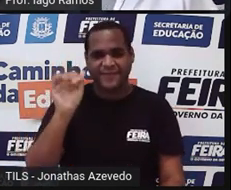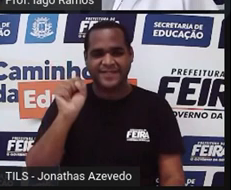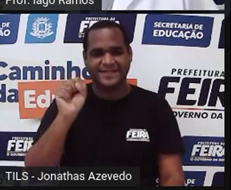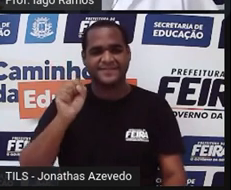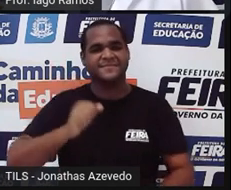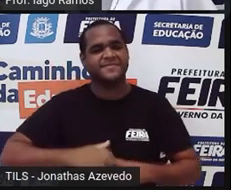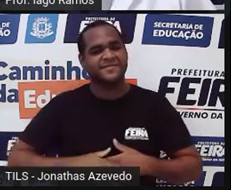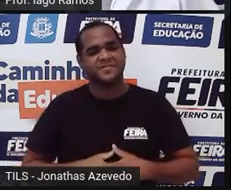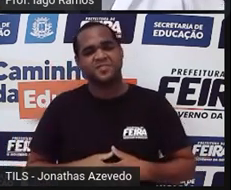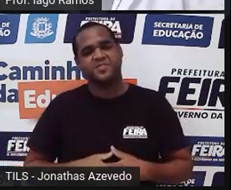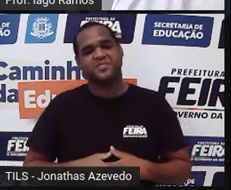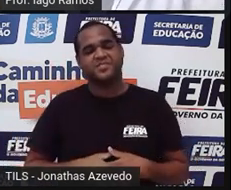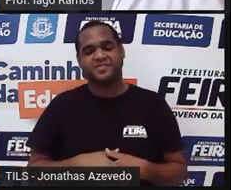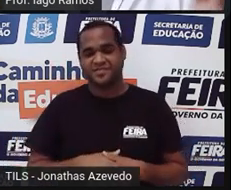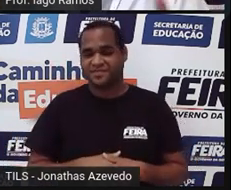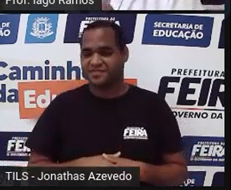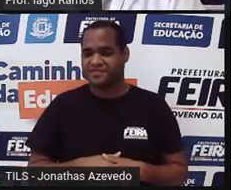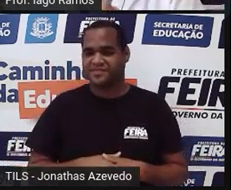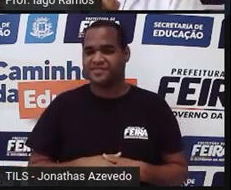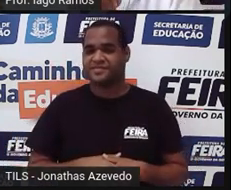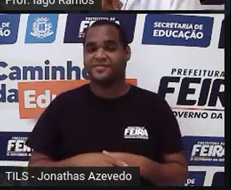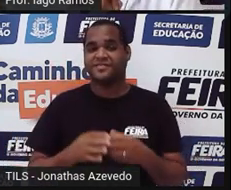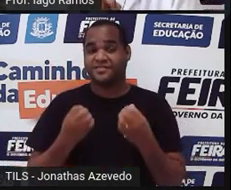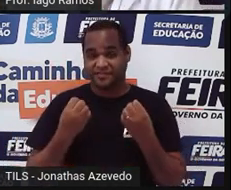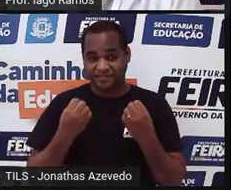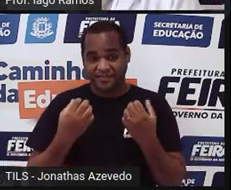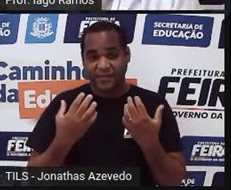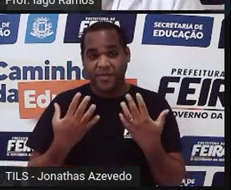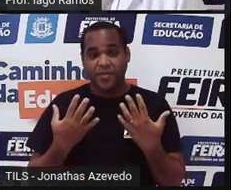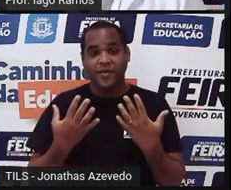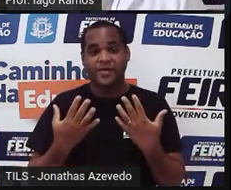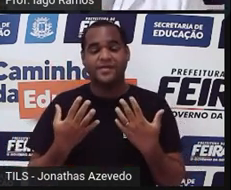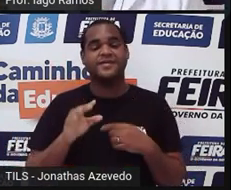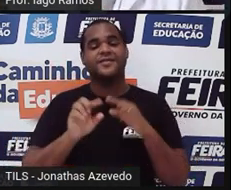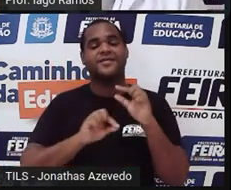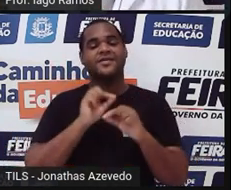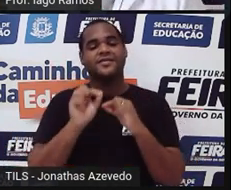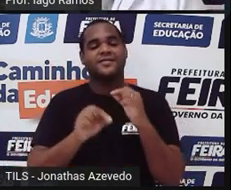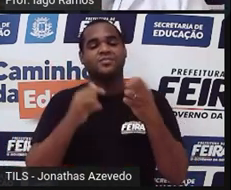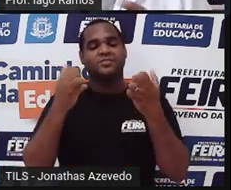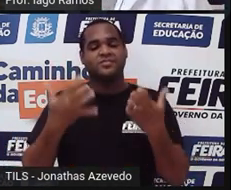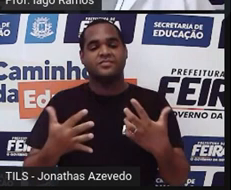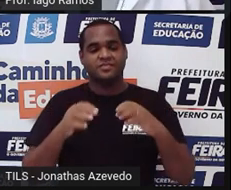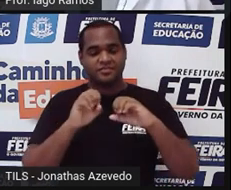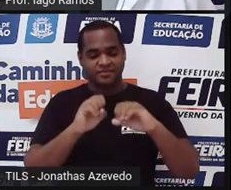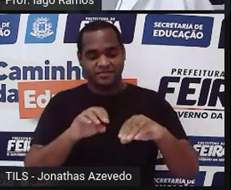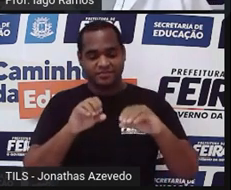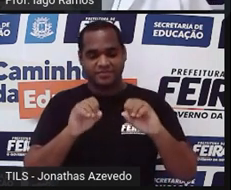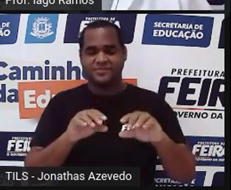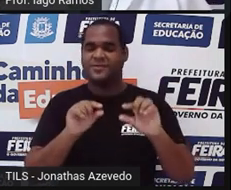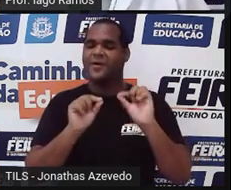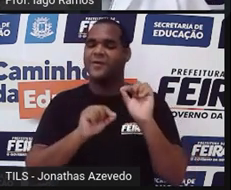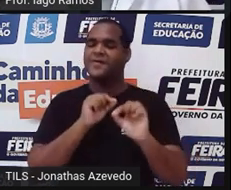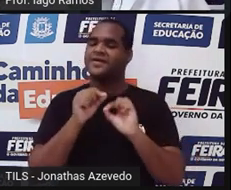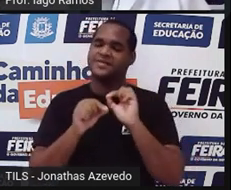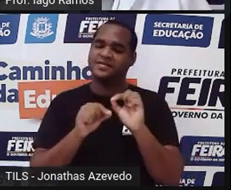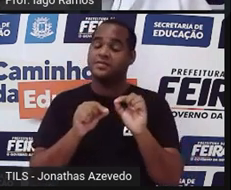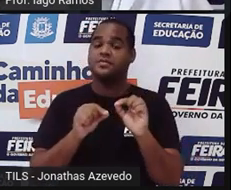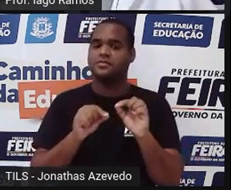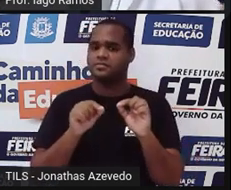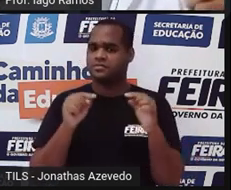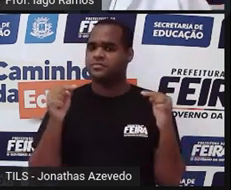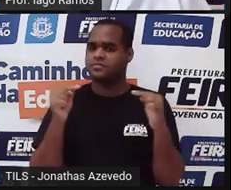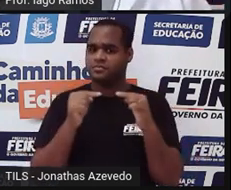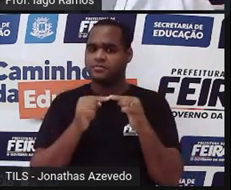Santana. Tá bom? Bom, o que é que a gente tem pra essa aula? O que a gente tem pra essa aula é algo